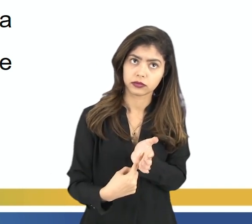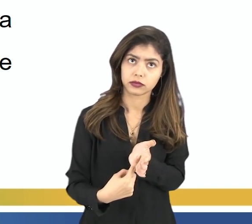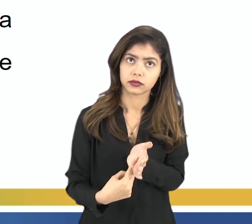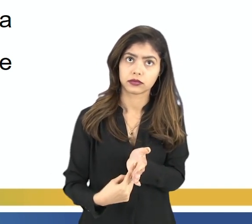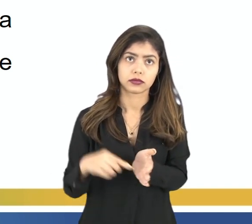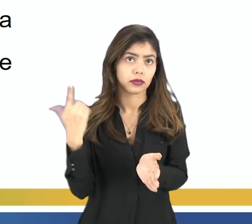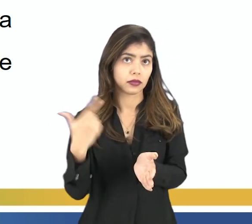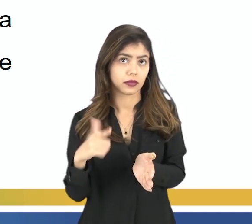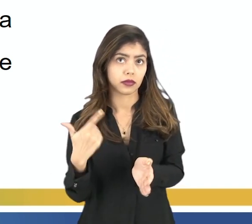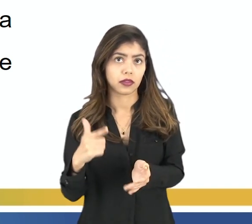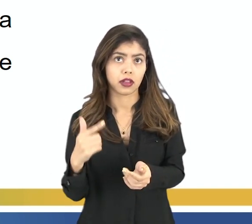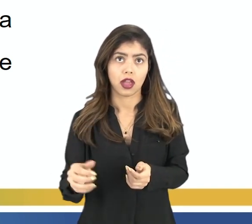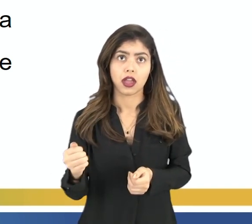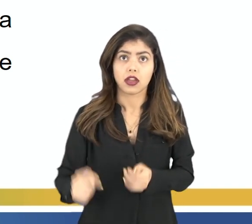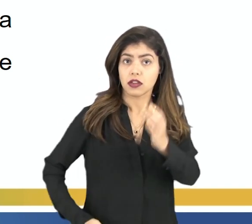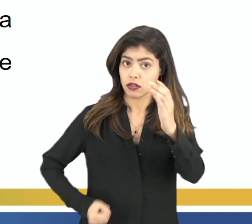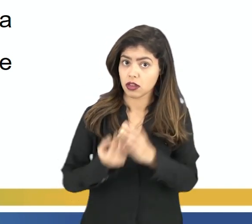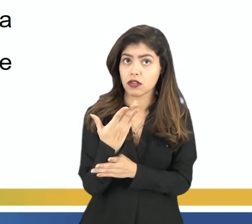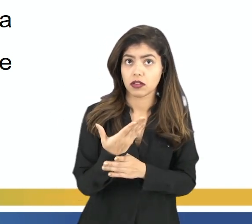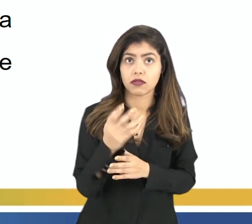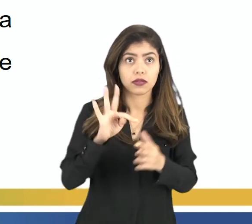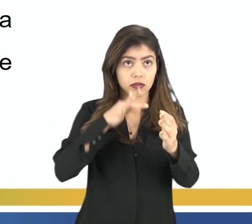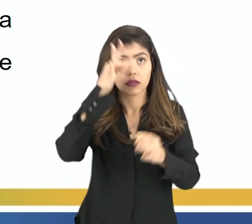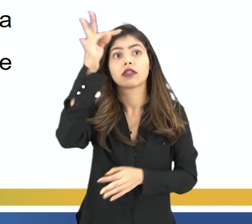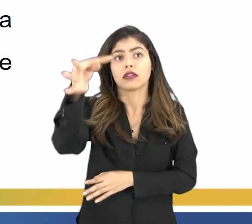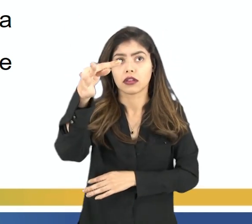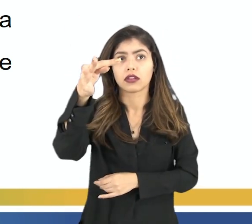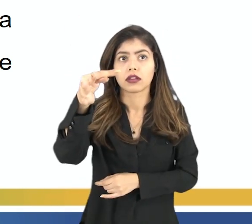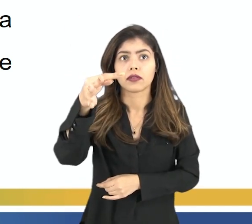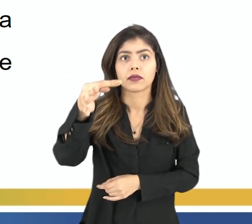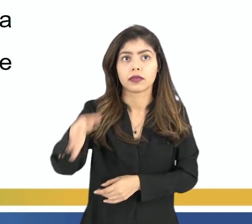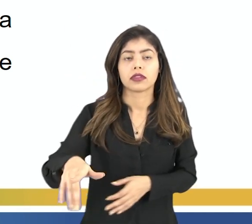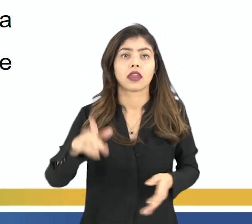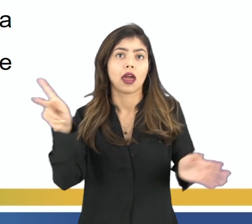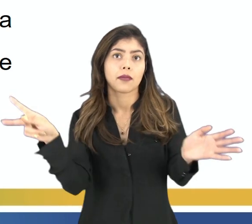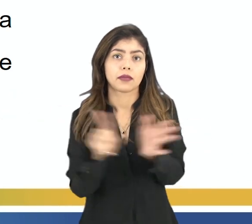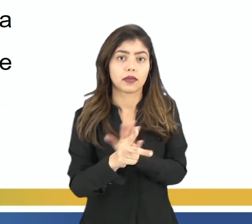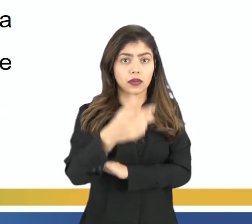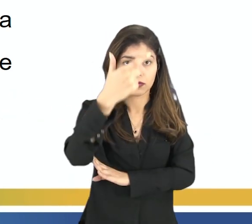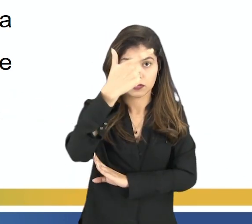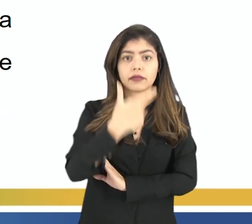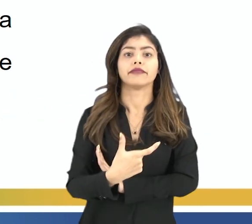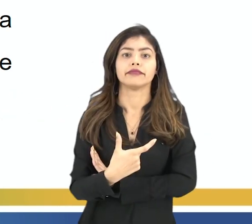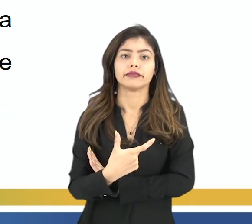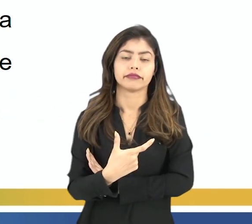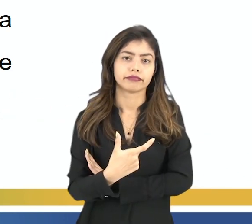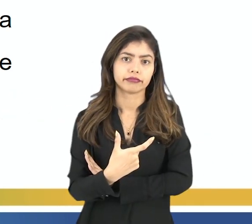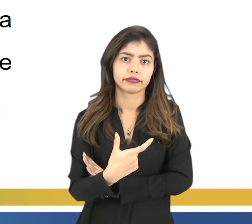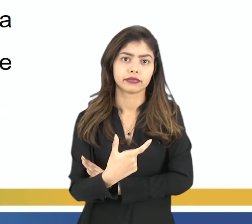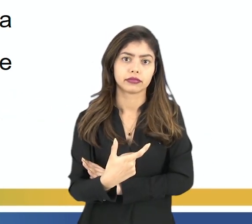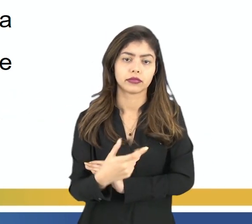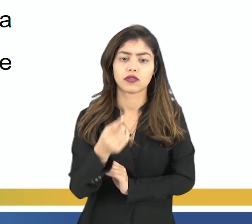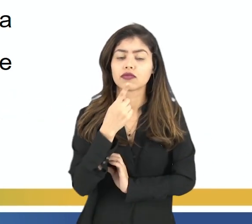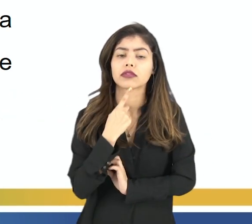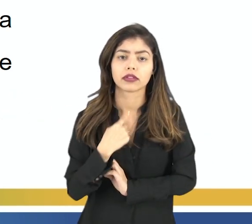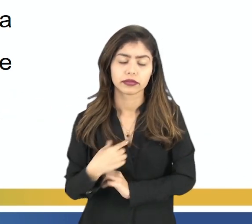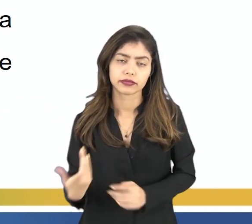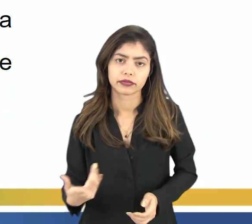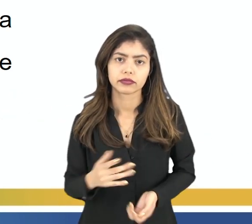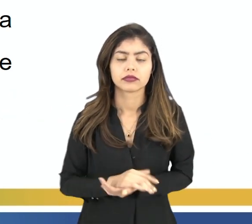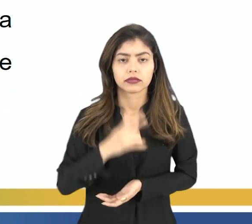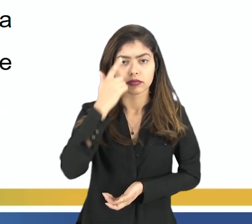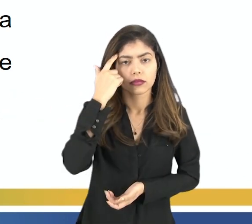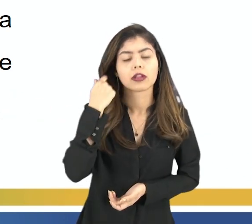sem comprometer a capacidade das gerações futuras de satisfazerem suas próprias necessidades. Então,